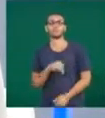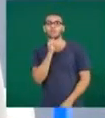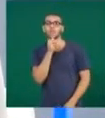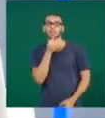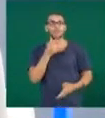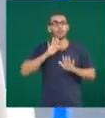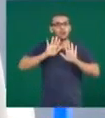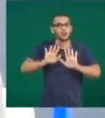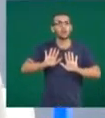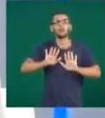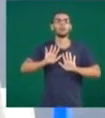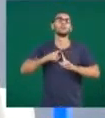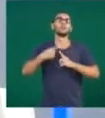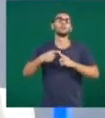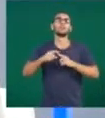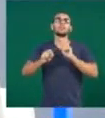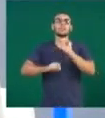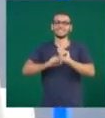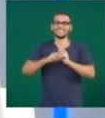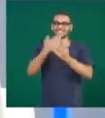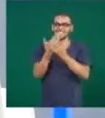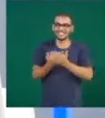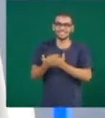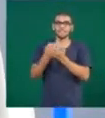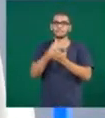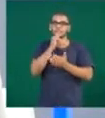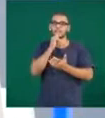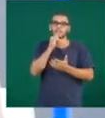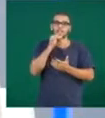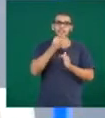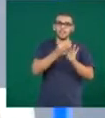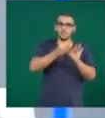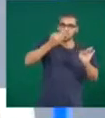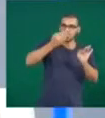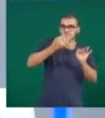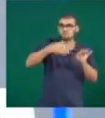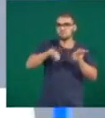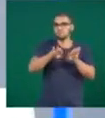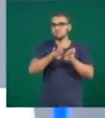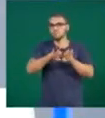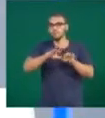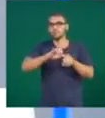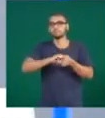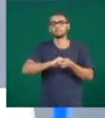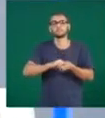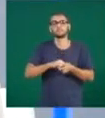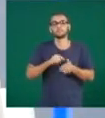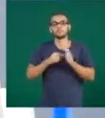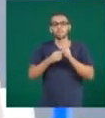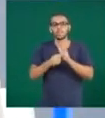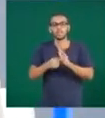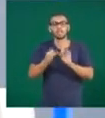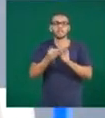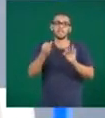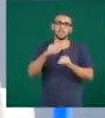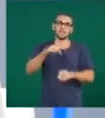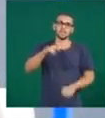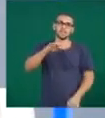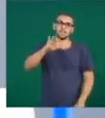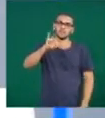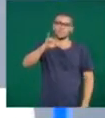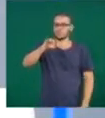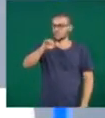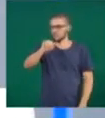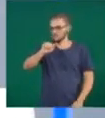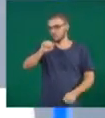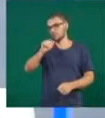existem, inclusive, alguns estudos da física contribuem para isso, física quântica, né? A ciência